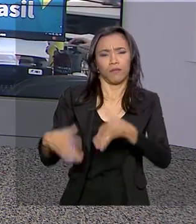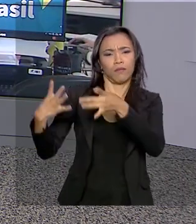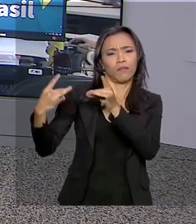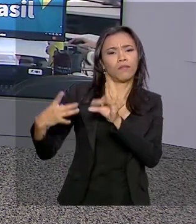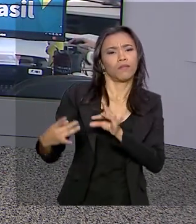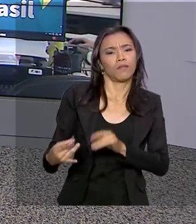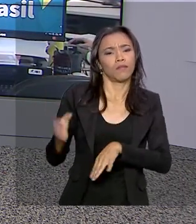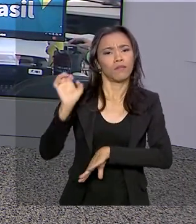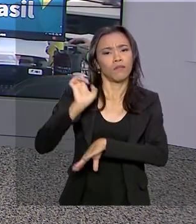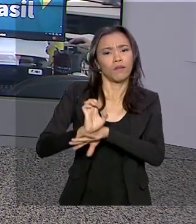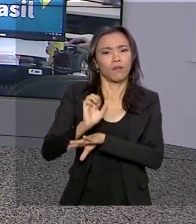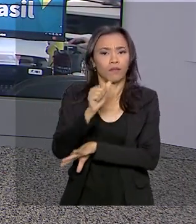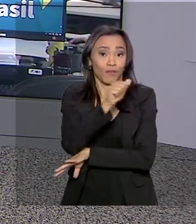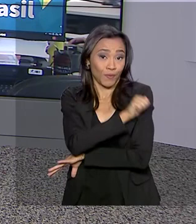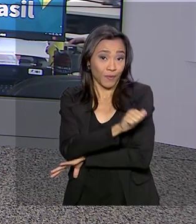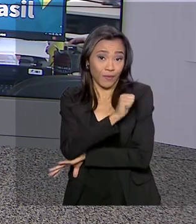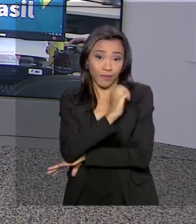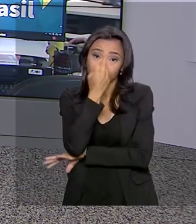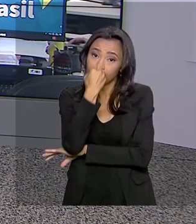do Rio de Janeiro. Bom dia, Priscila.